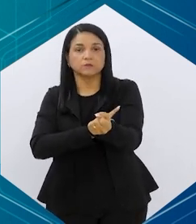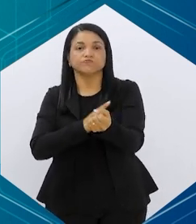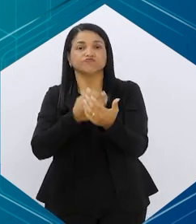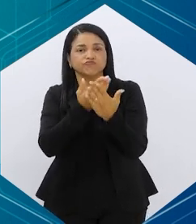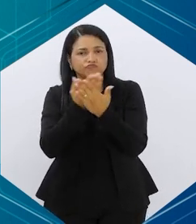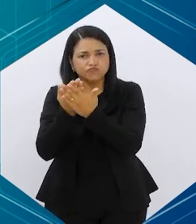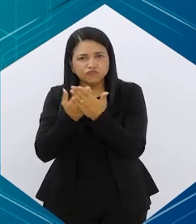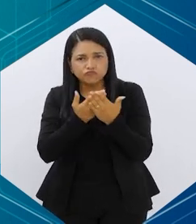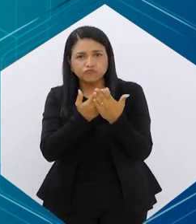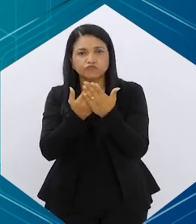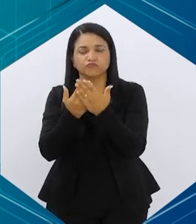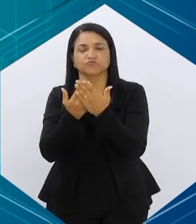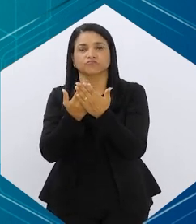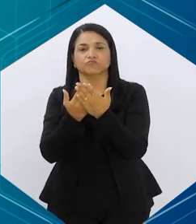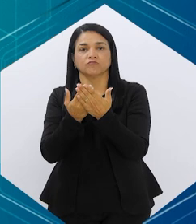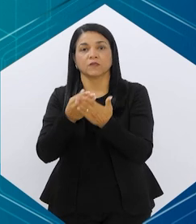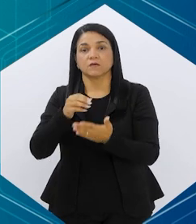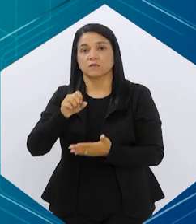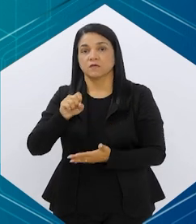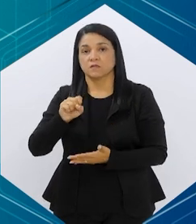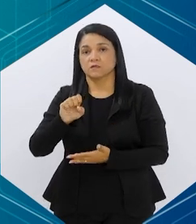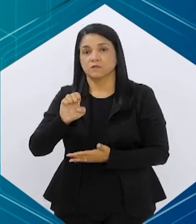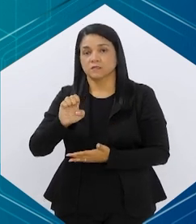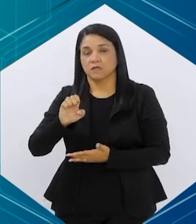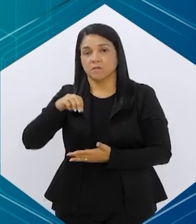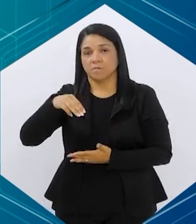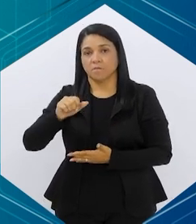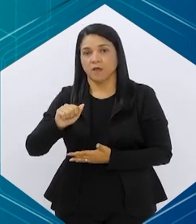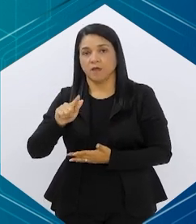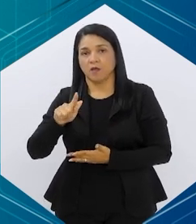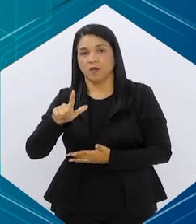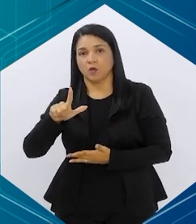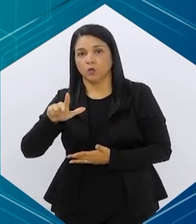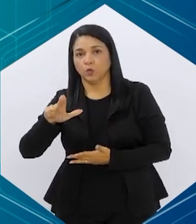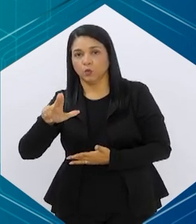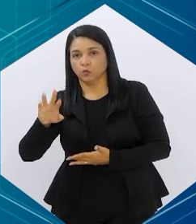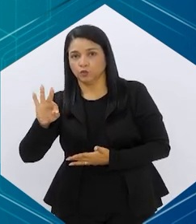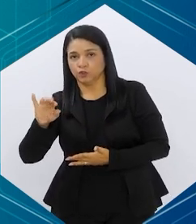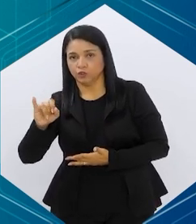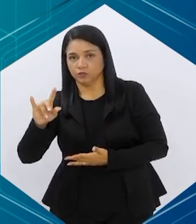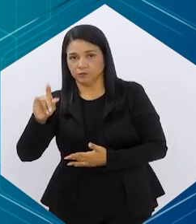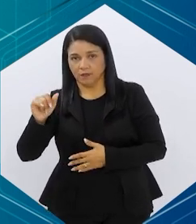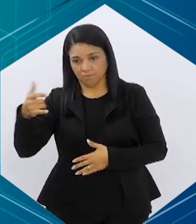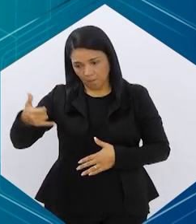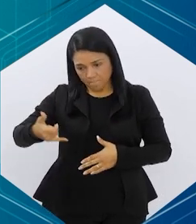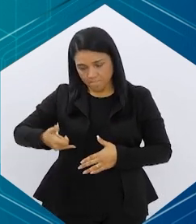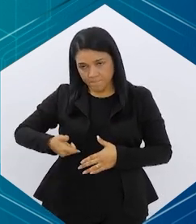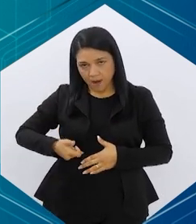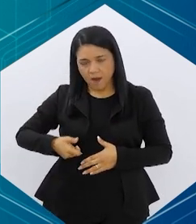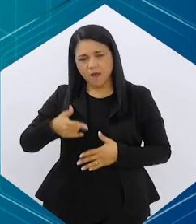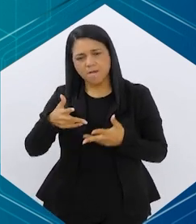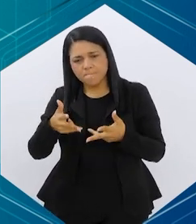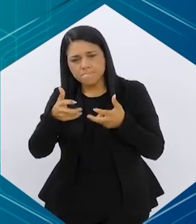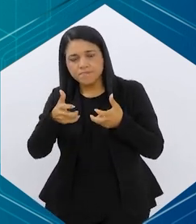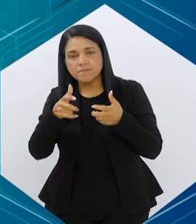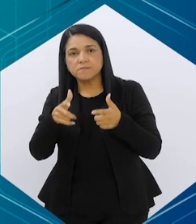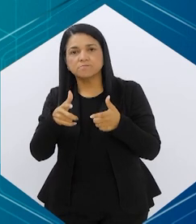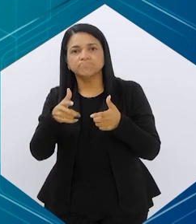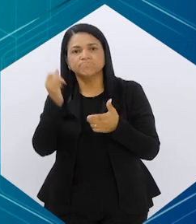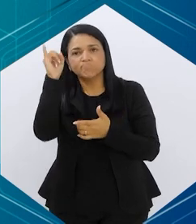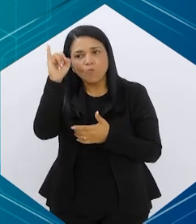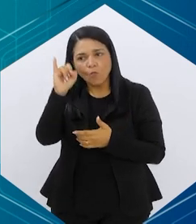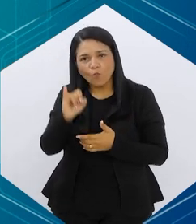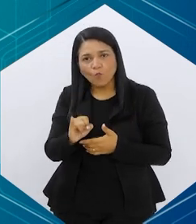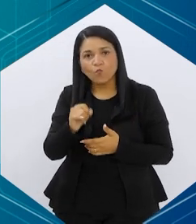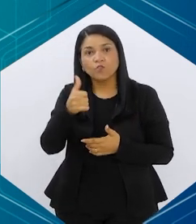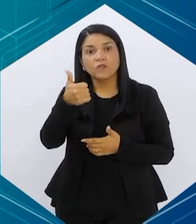tivemos em relação à semaglutida, no estudo a gente teve uma, se formos olhar em torno aí de uma perda,